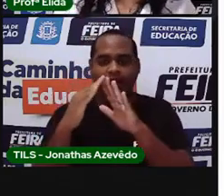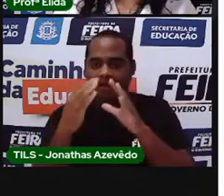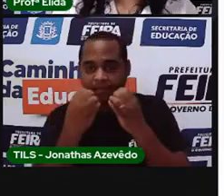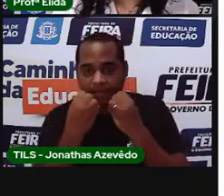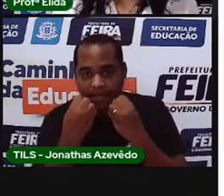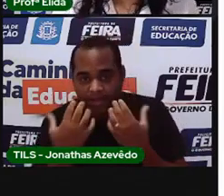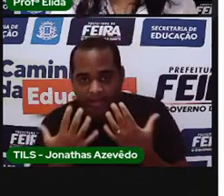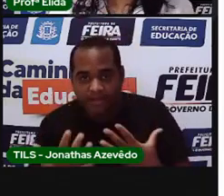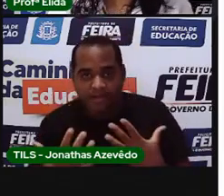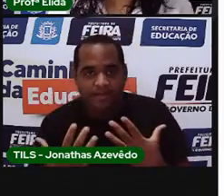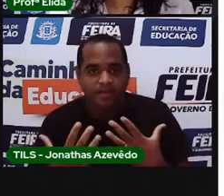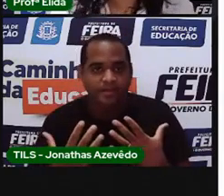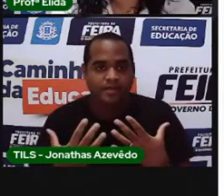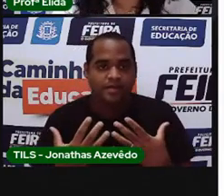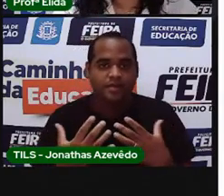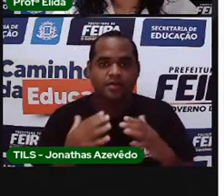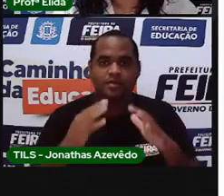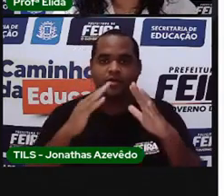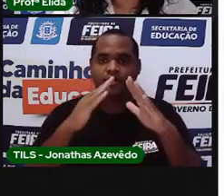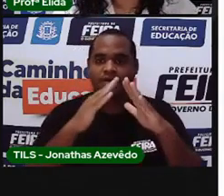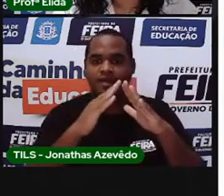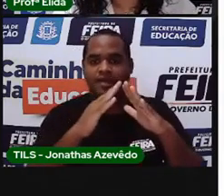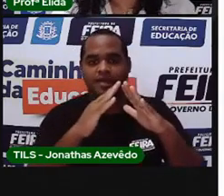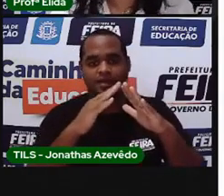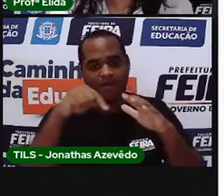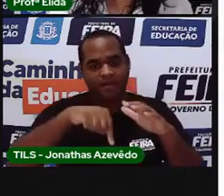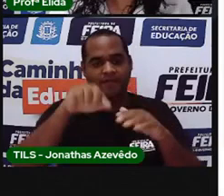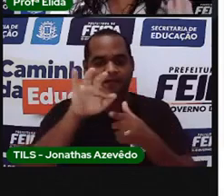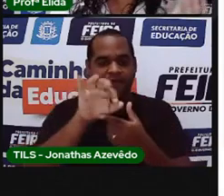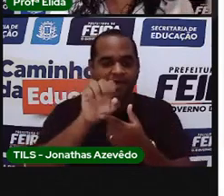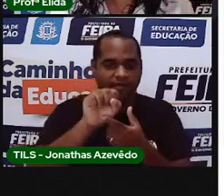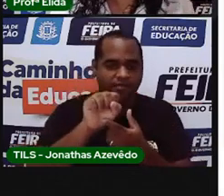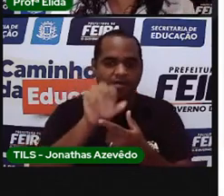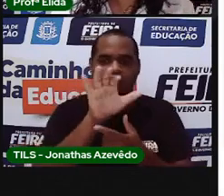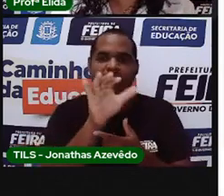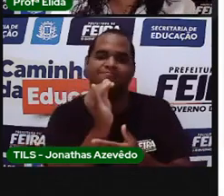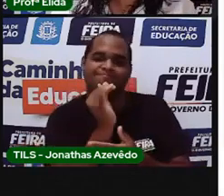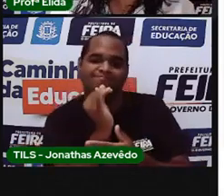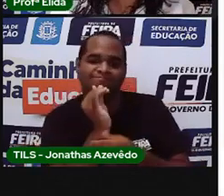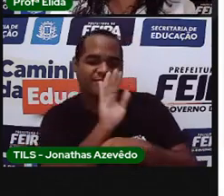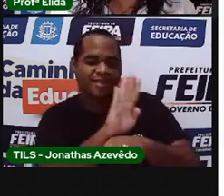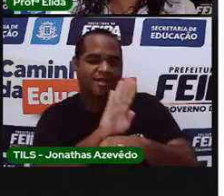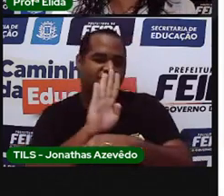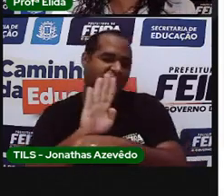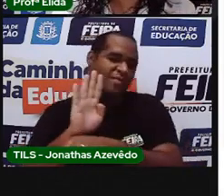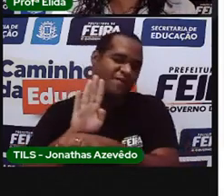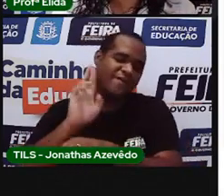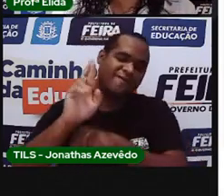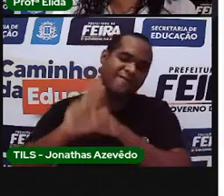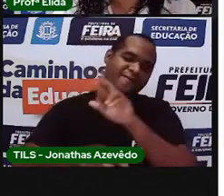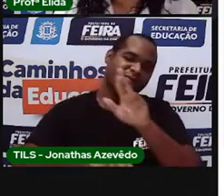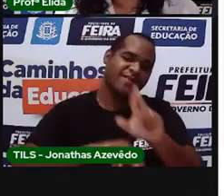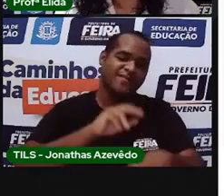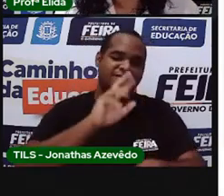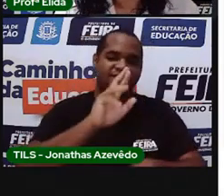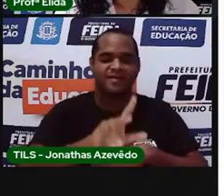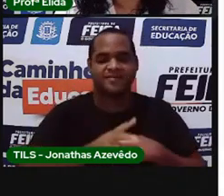aí? Nós moramos todos na mesma cidade, mas em cada bairro ele apresenta de um jeito,